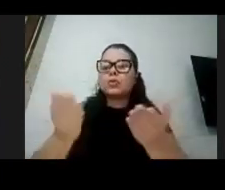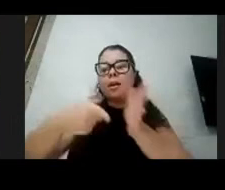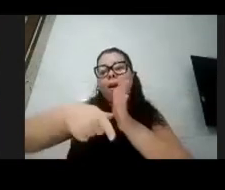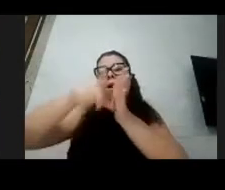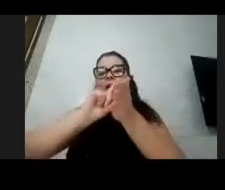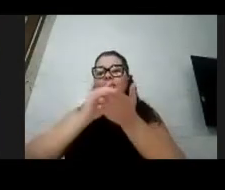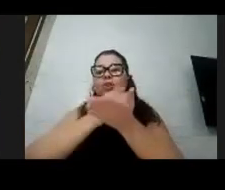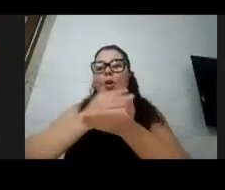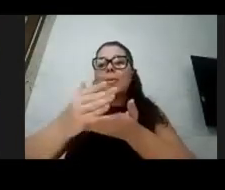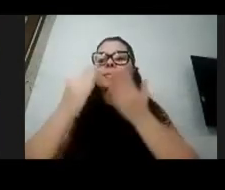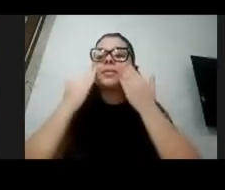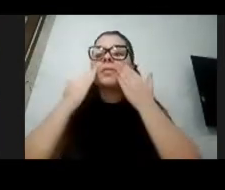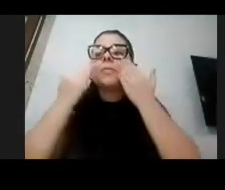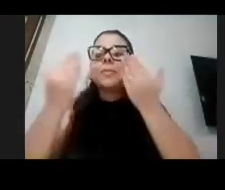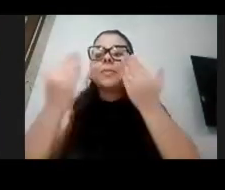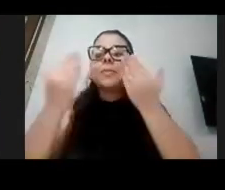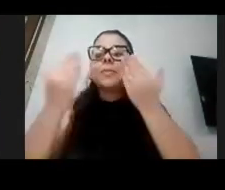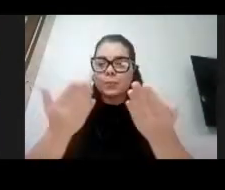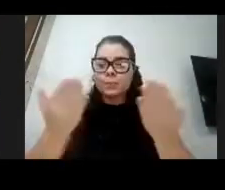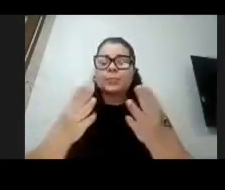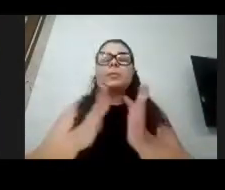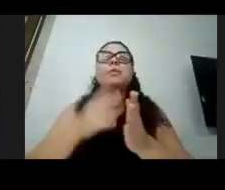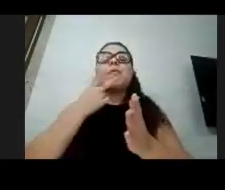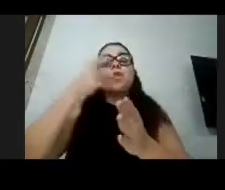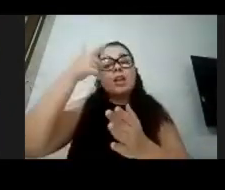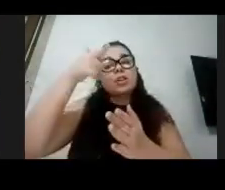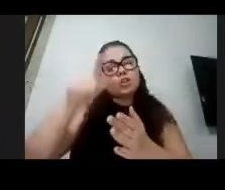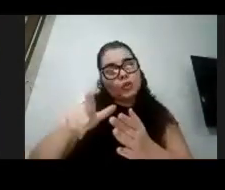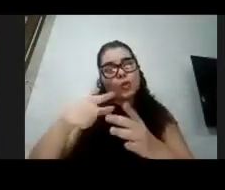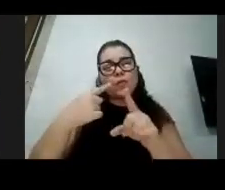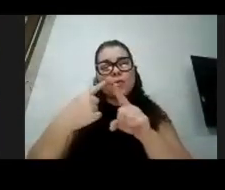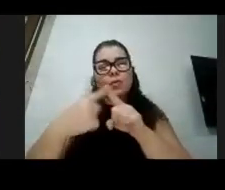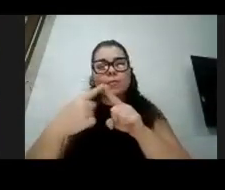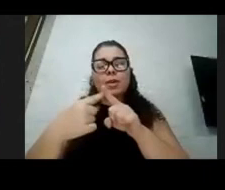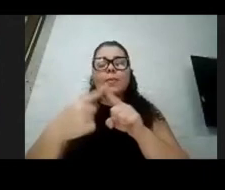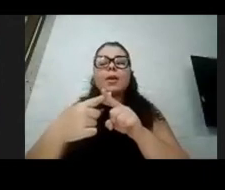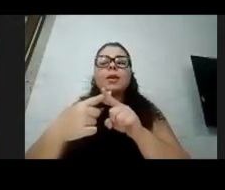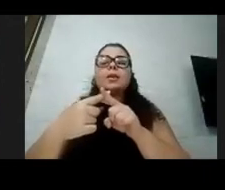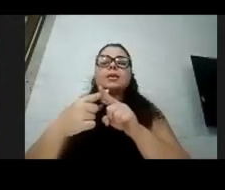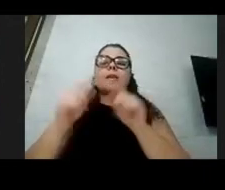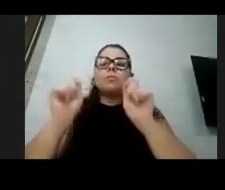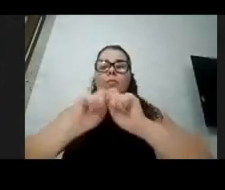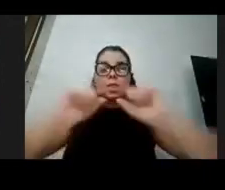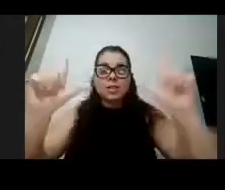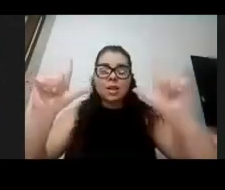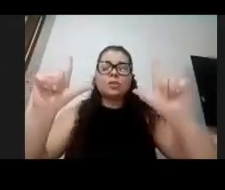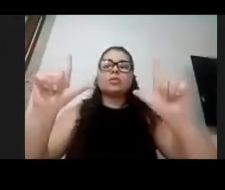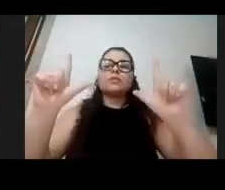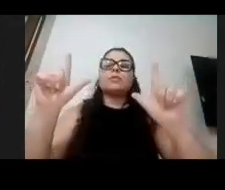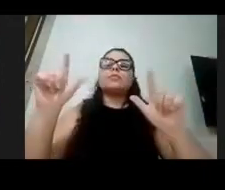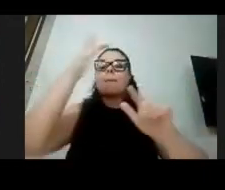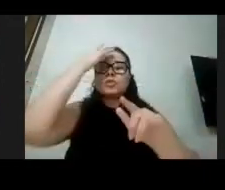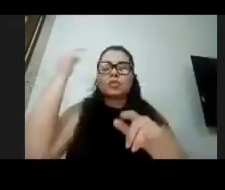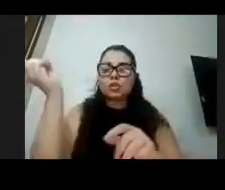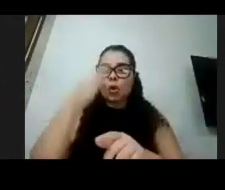só vou reforçar aqui, porque algumas pessoas ainda não estavam. A Ana Flávia Lousada é a nossa tradutora